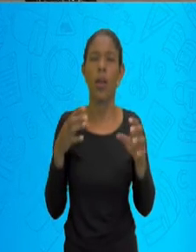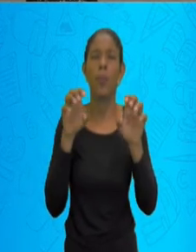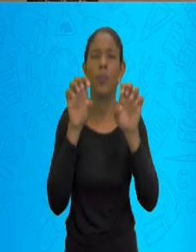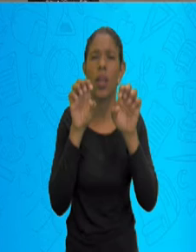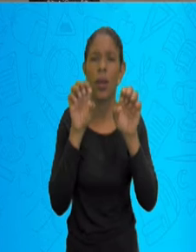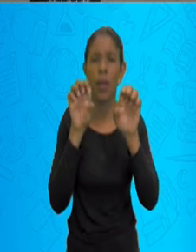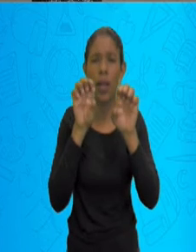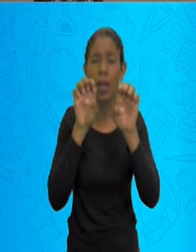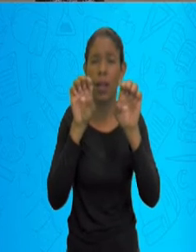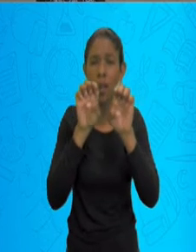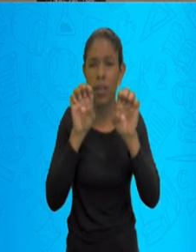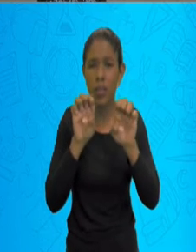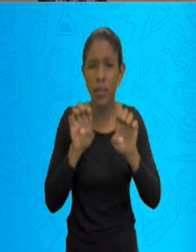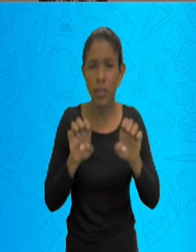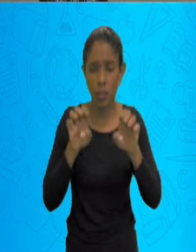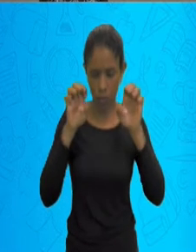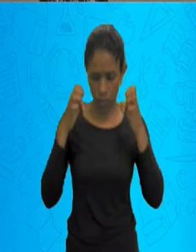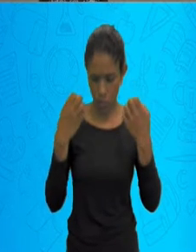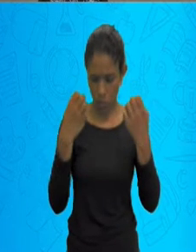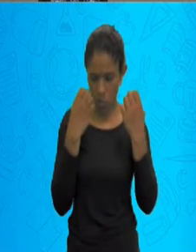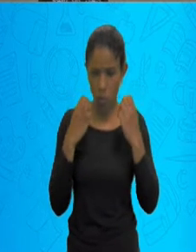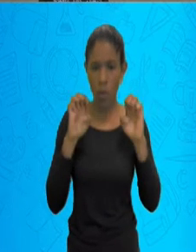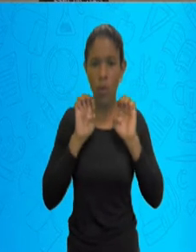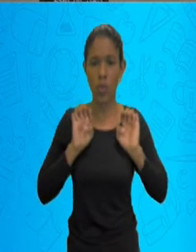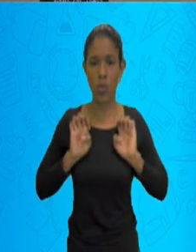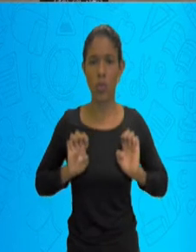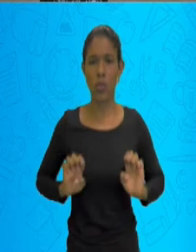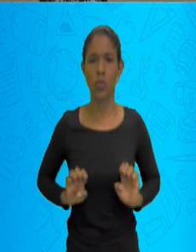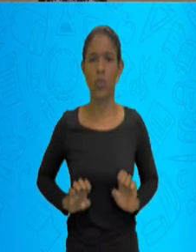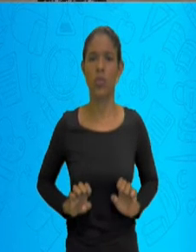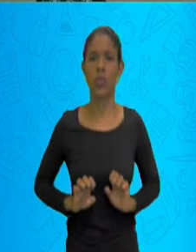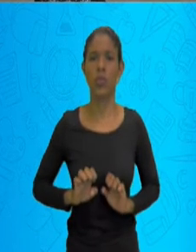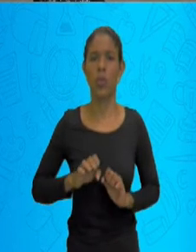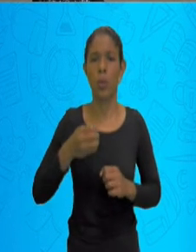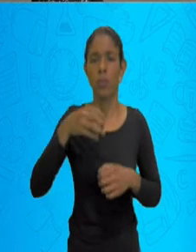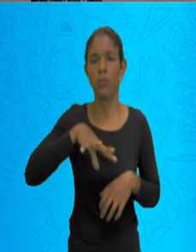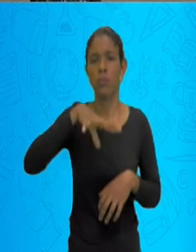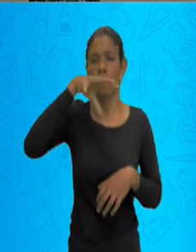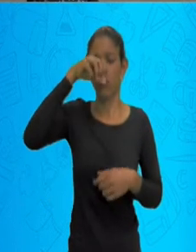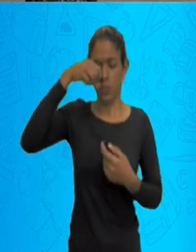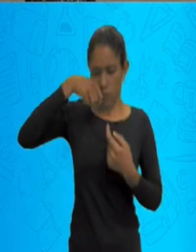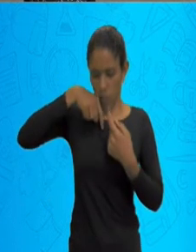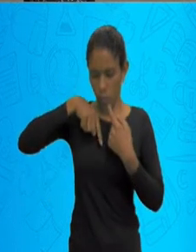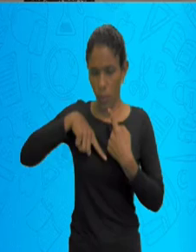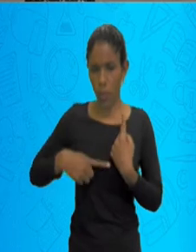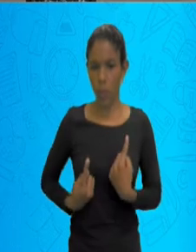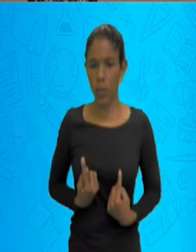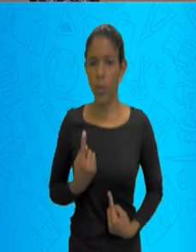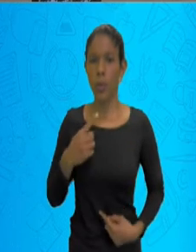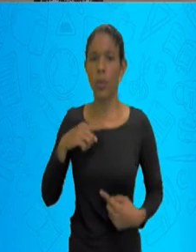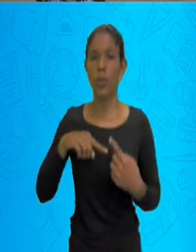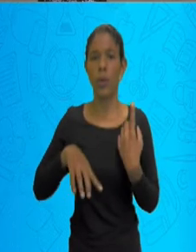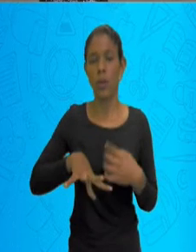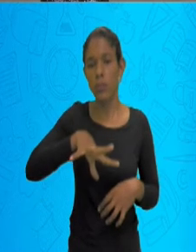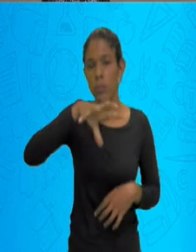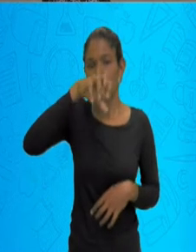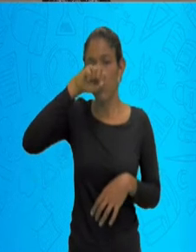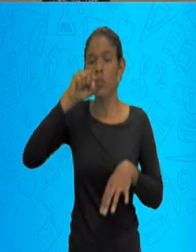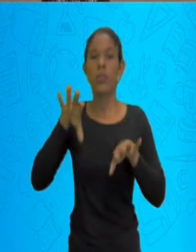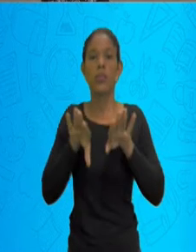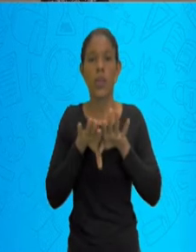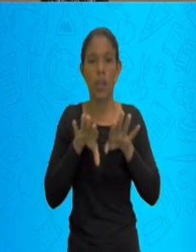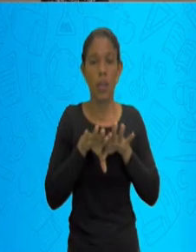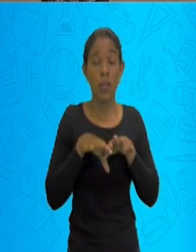que a gente tem, que há uma ligação tanto no digestório quanto no respiratório? Então, quando a glote, ela se